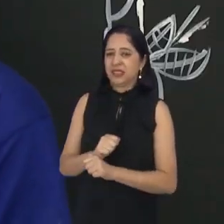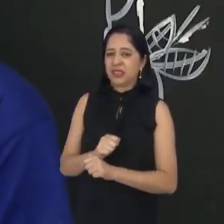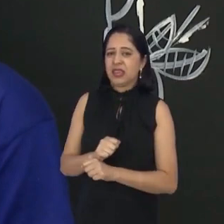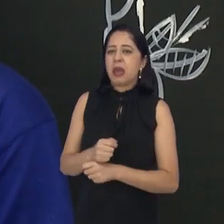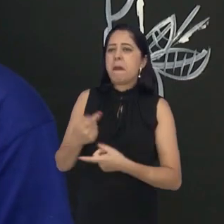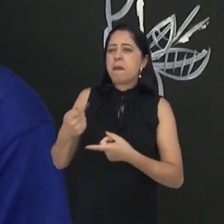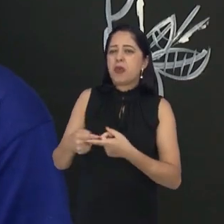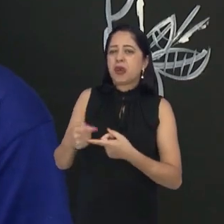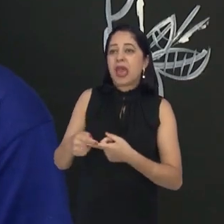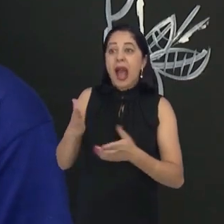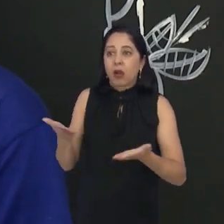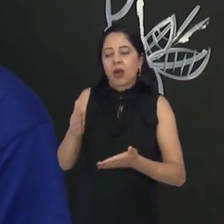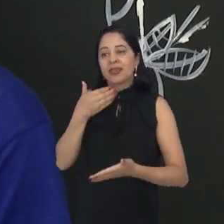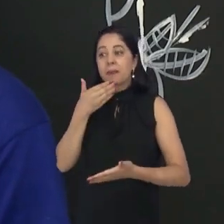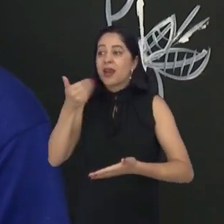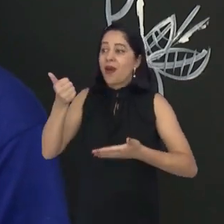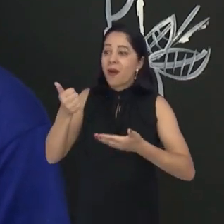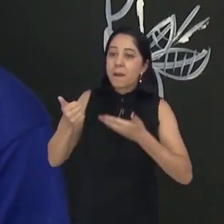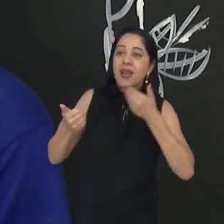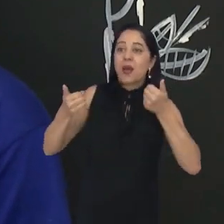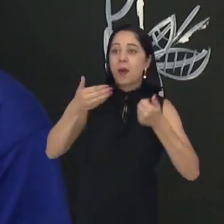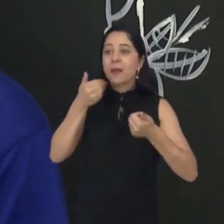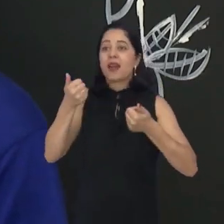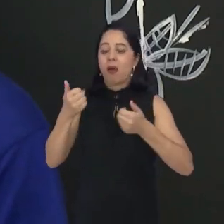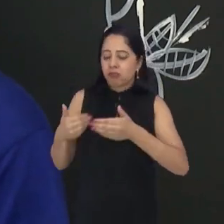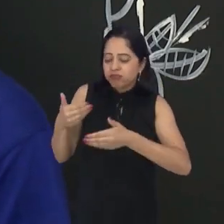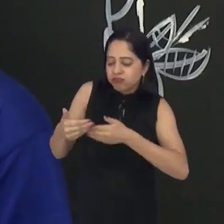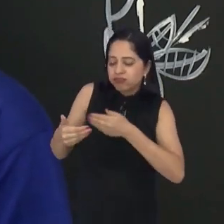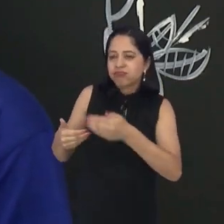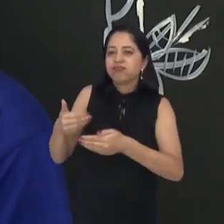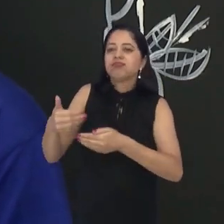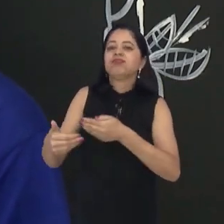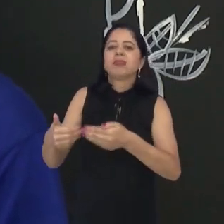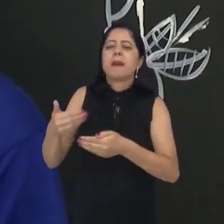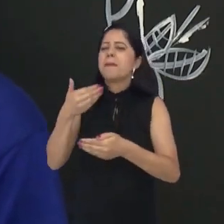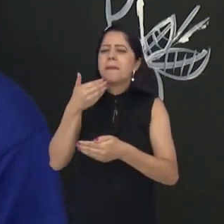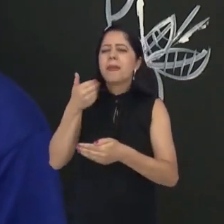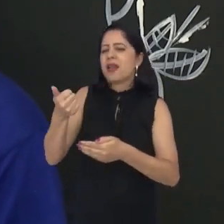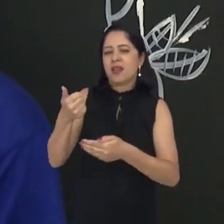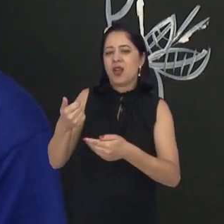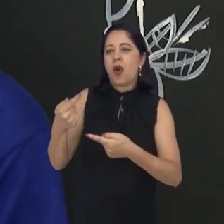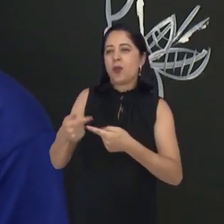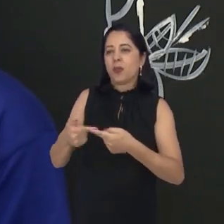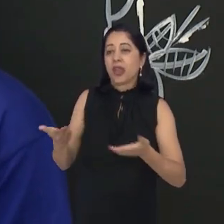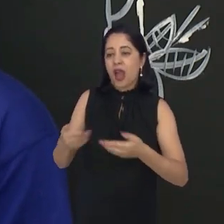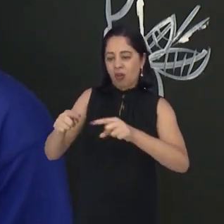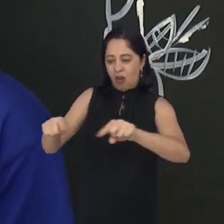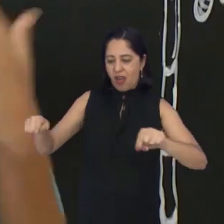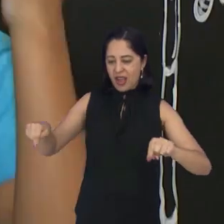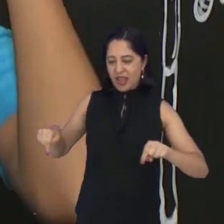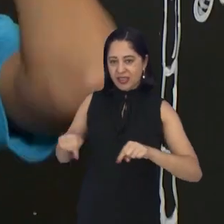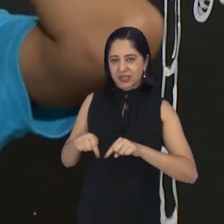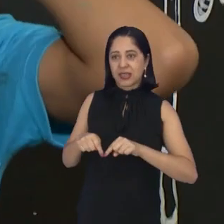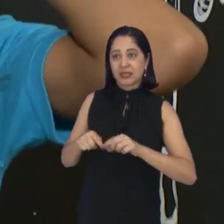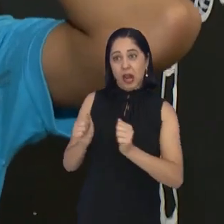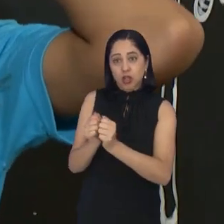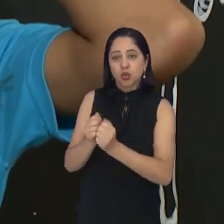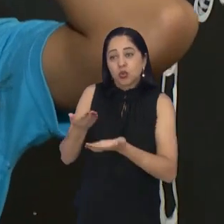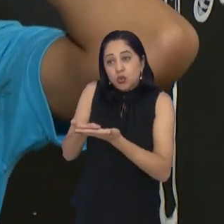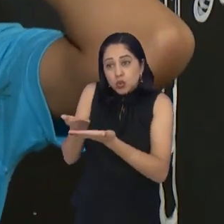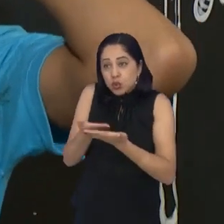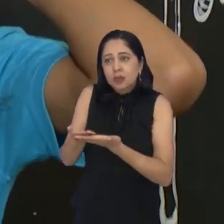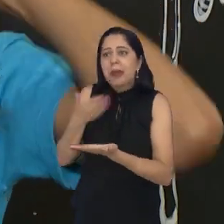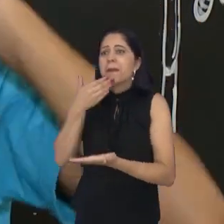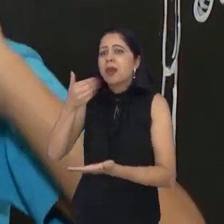e daí foi melhorando muito. Eu acho que assim fica melhor para estar na sala de aula. E é uma